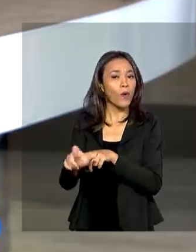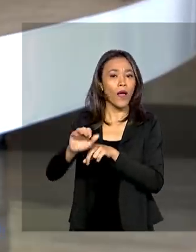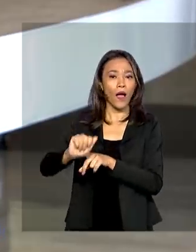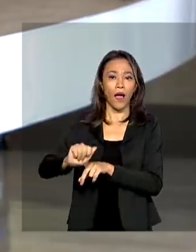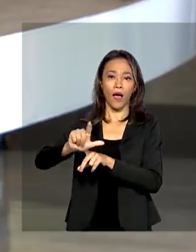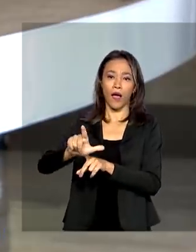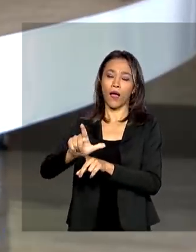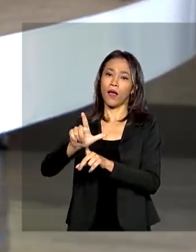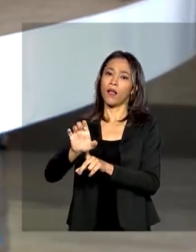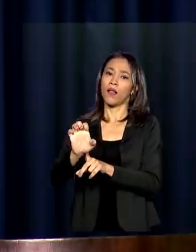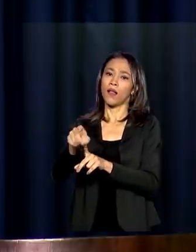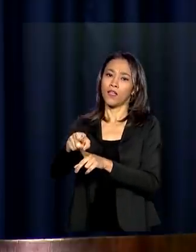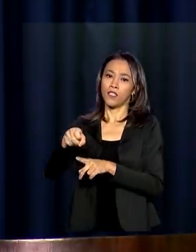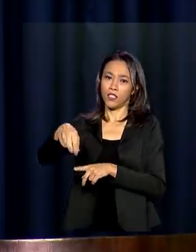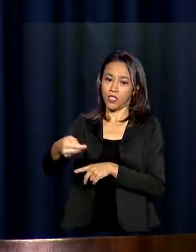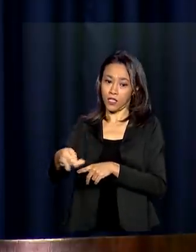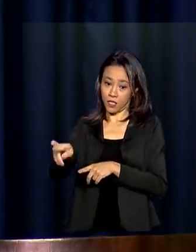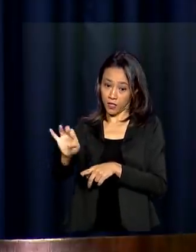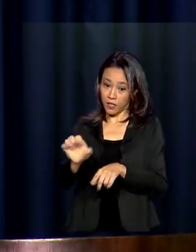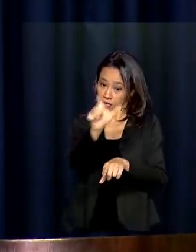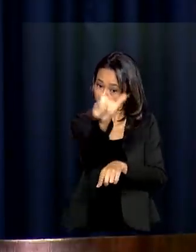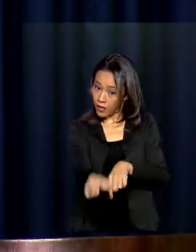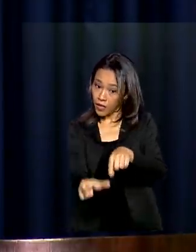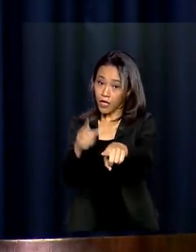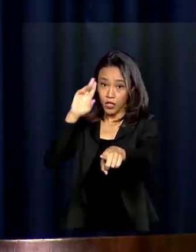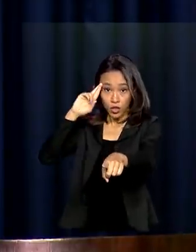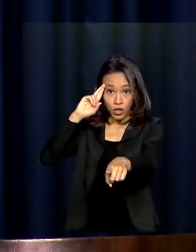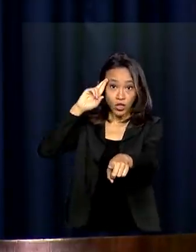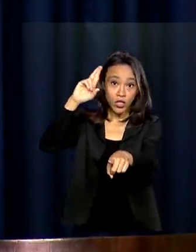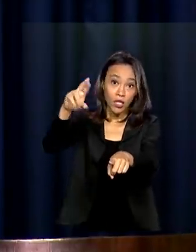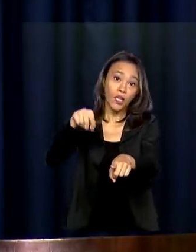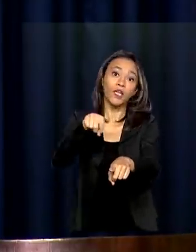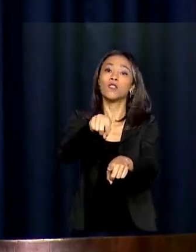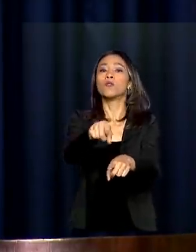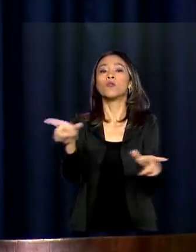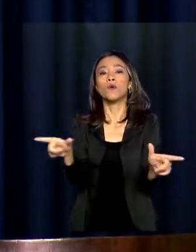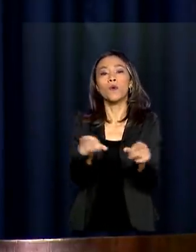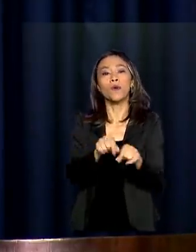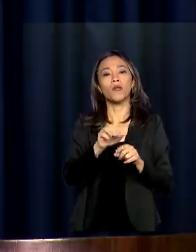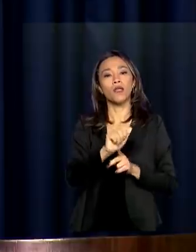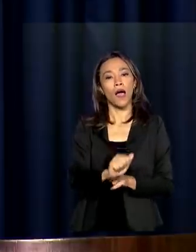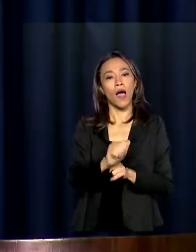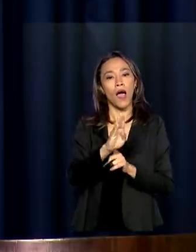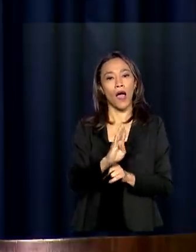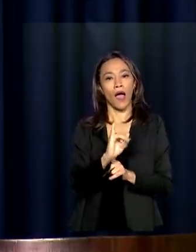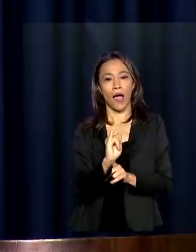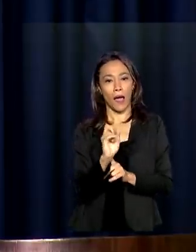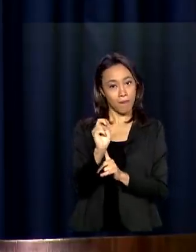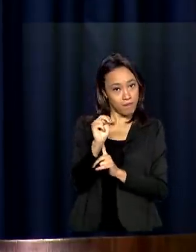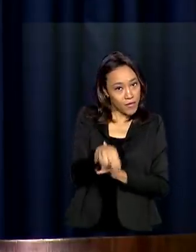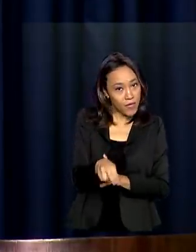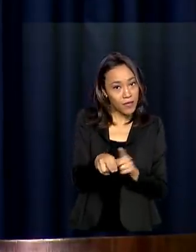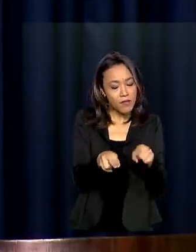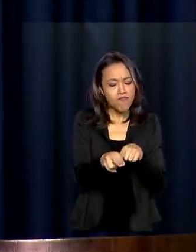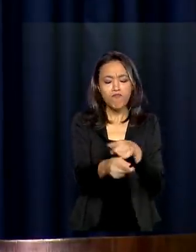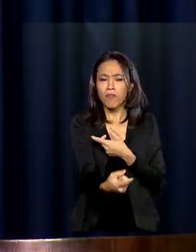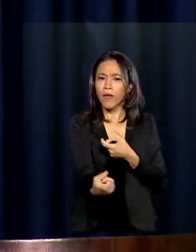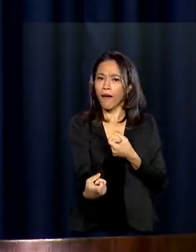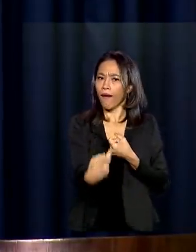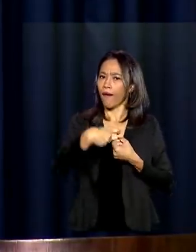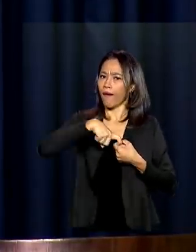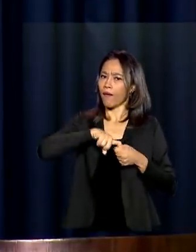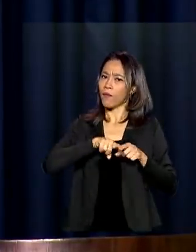Ramagem, que ocupava o cargo de diretor da Agência Brasileira de Inteligência, a ABIN, que é ligada ao